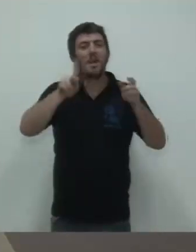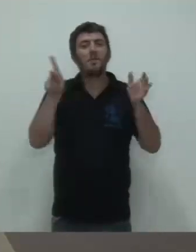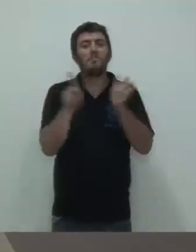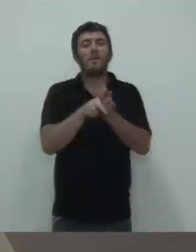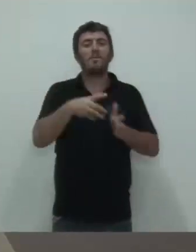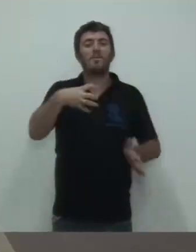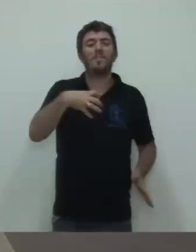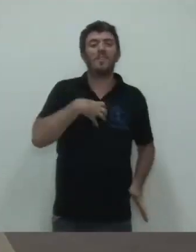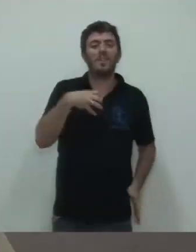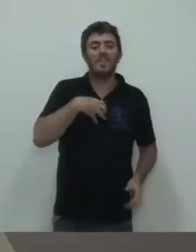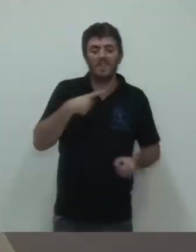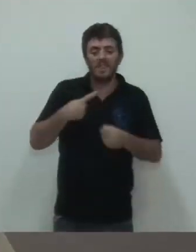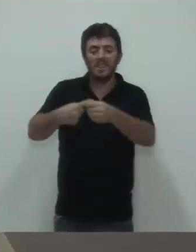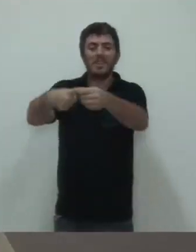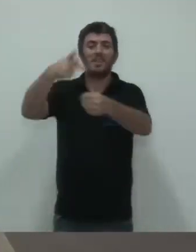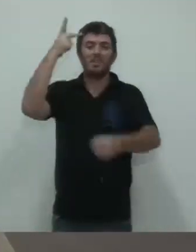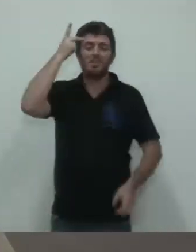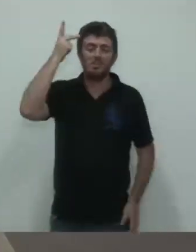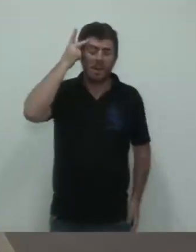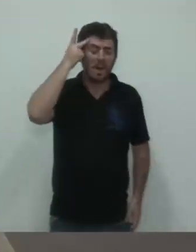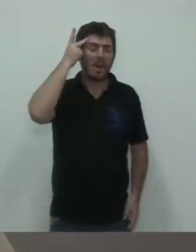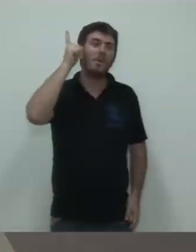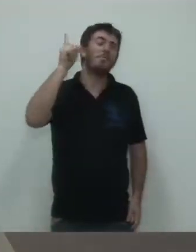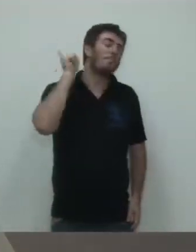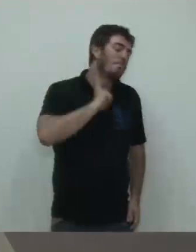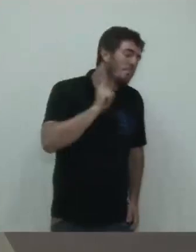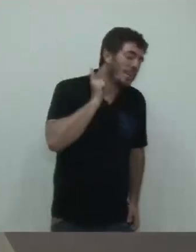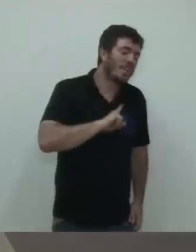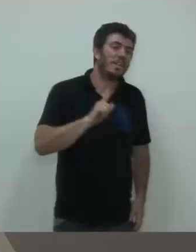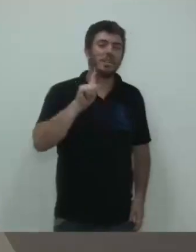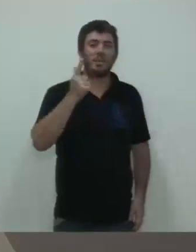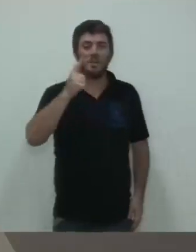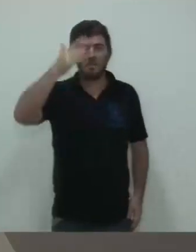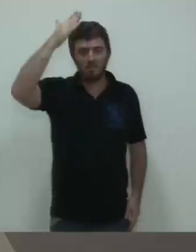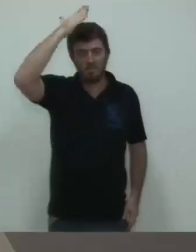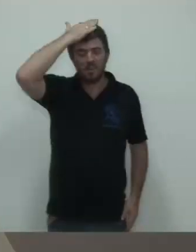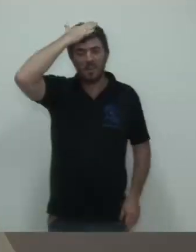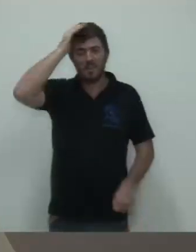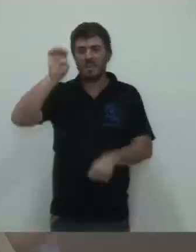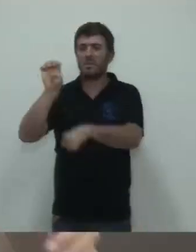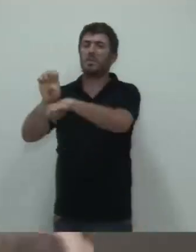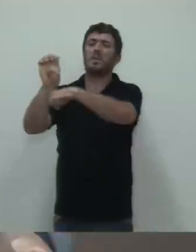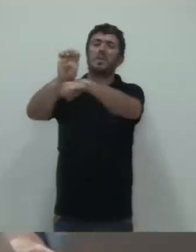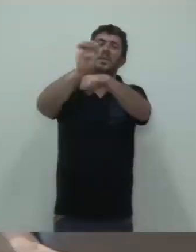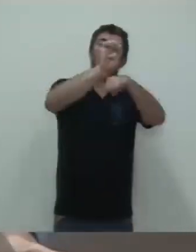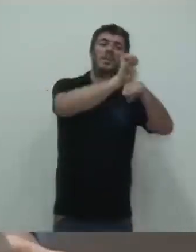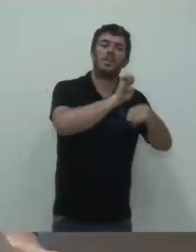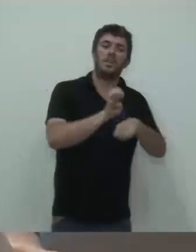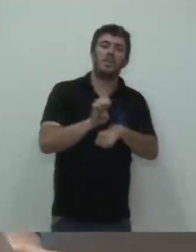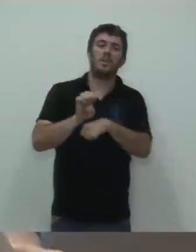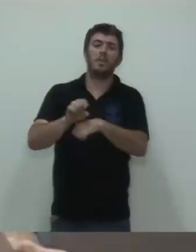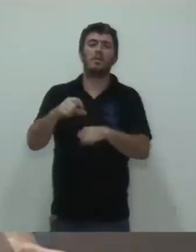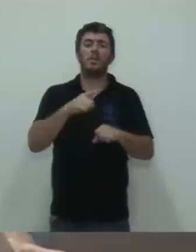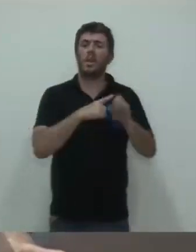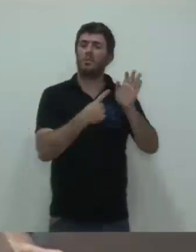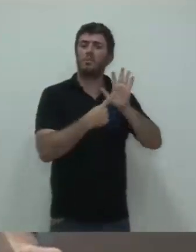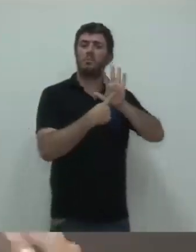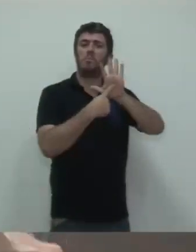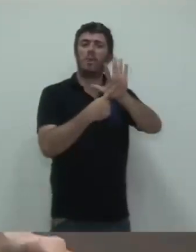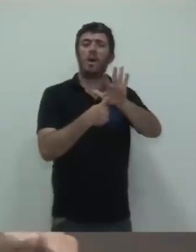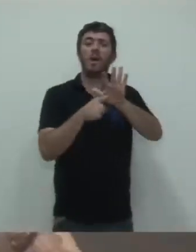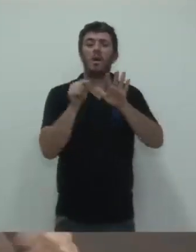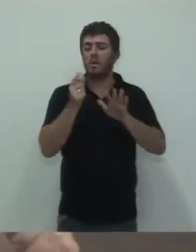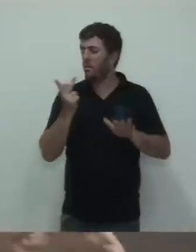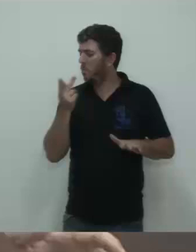parte de Minas, Goiás, Paraná, enfim, diversos estados. Então, teremos ali várias apresentações de duplas setanejas,